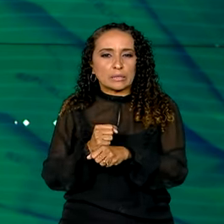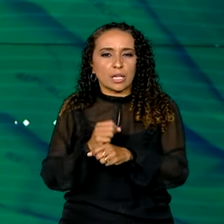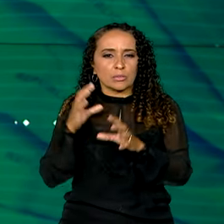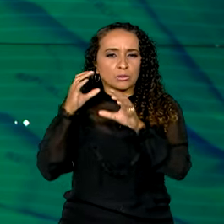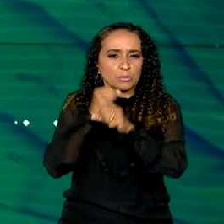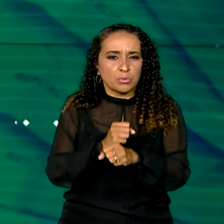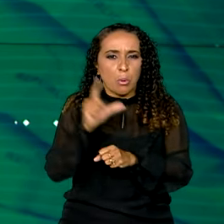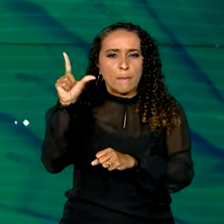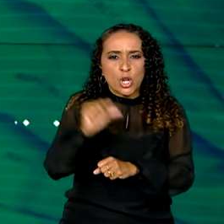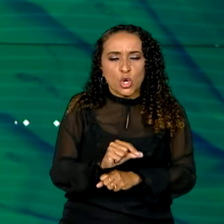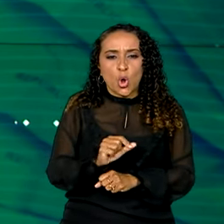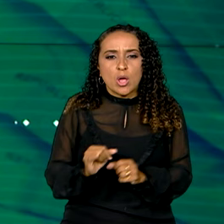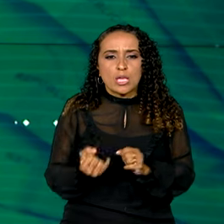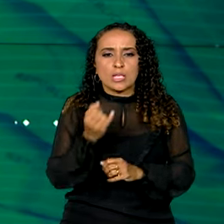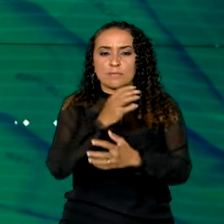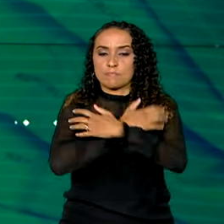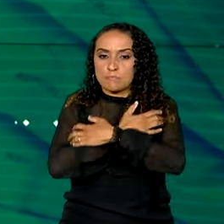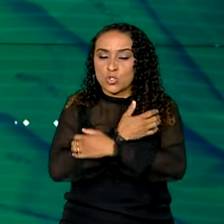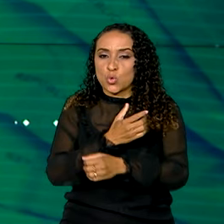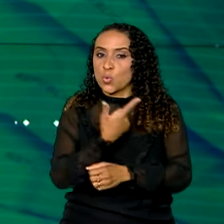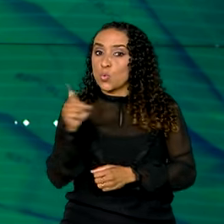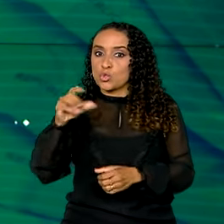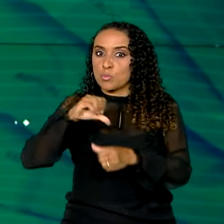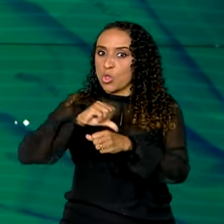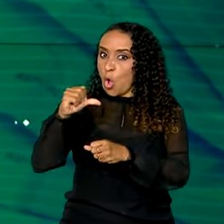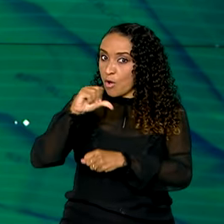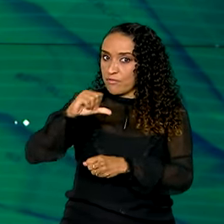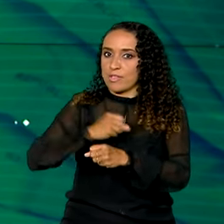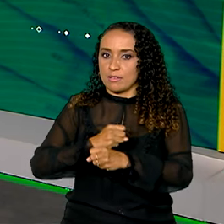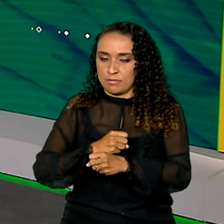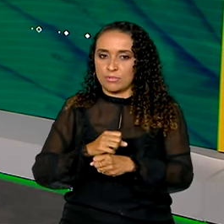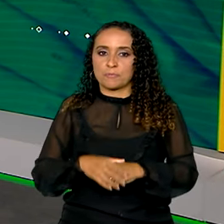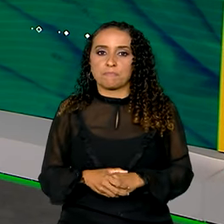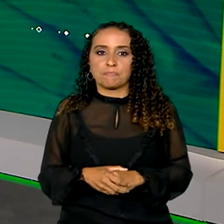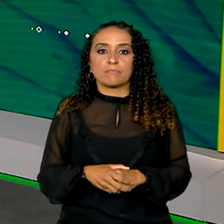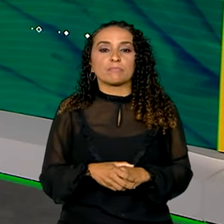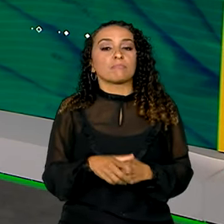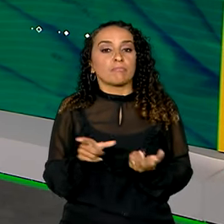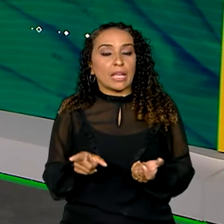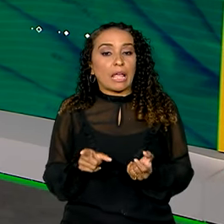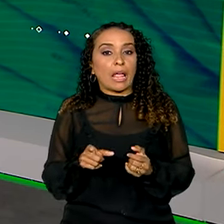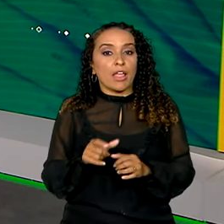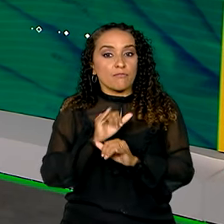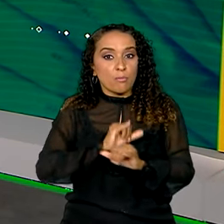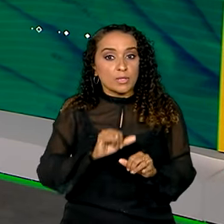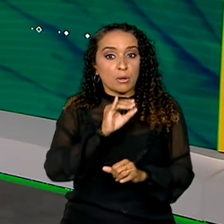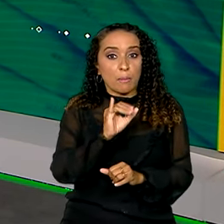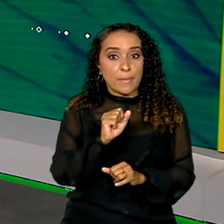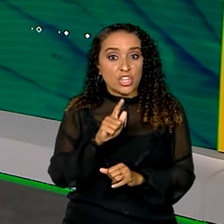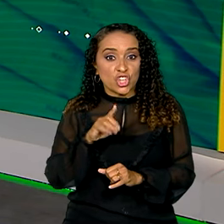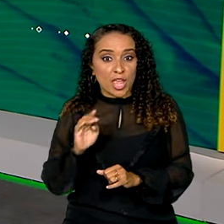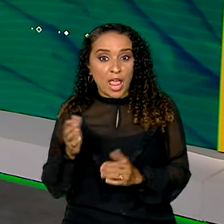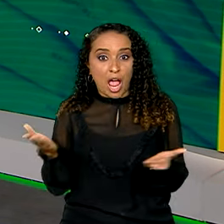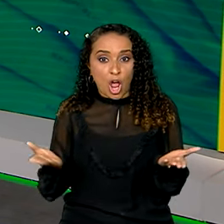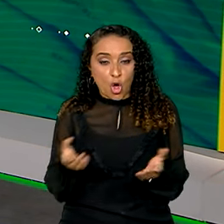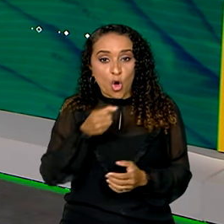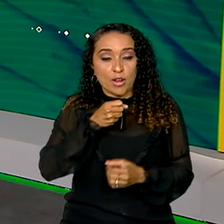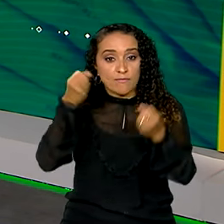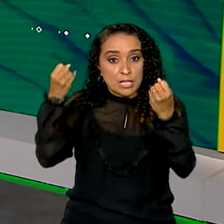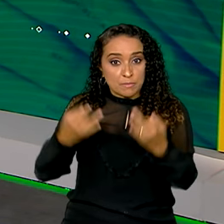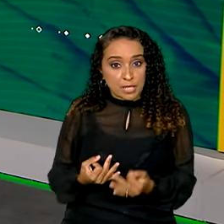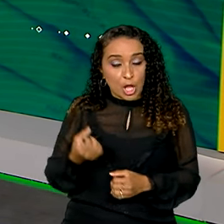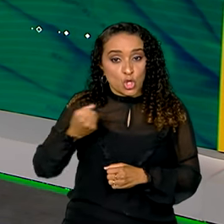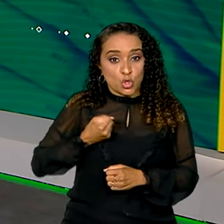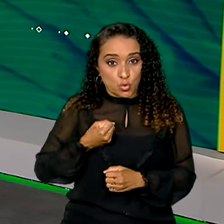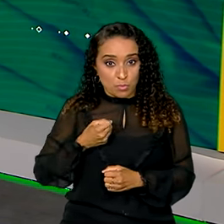o menor índice de desemprego dos últimos nove anos. Esse dado é do IBGE e quem vai falar sobre os